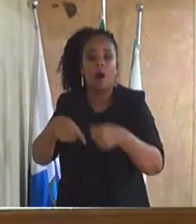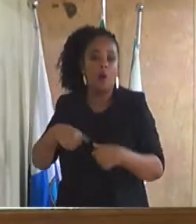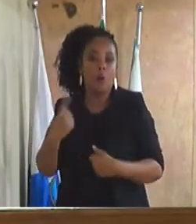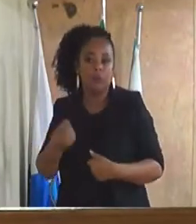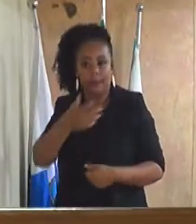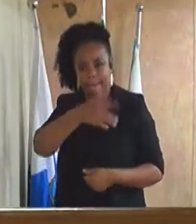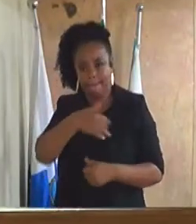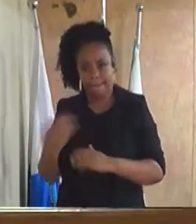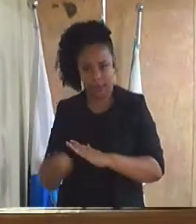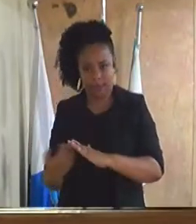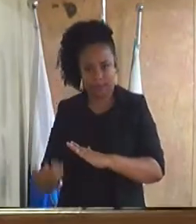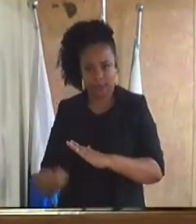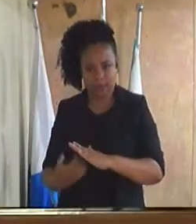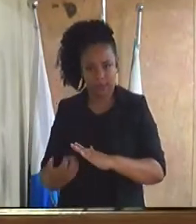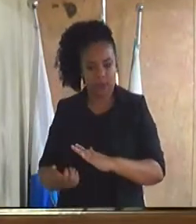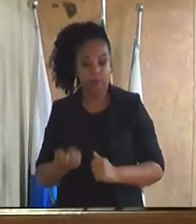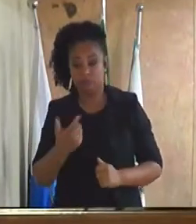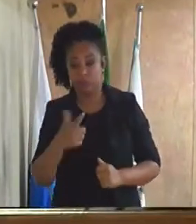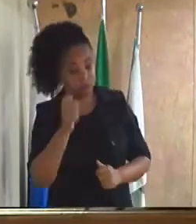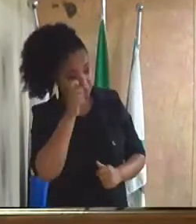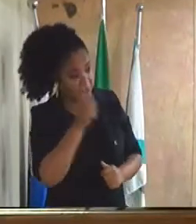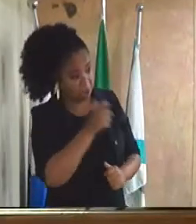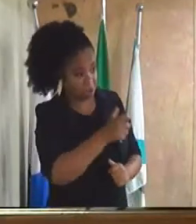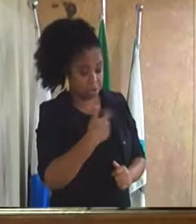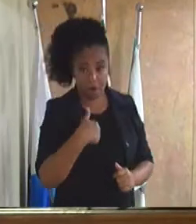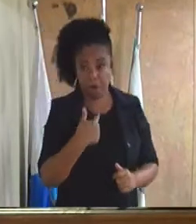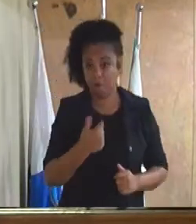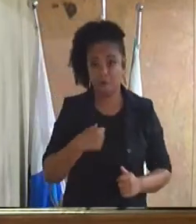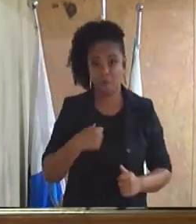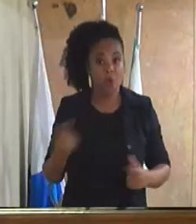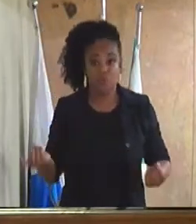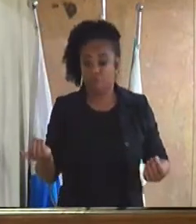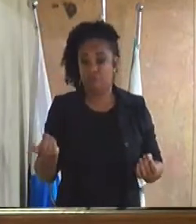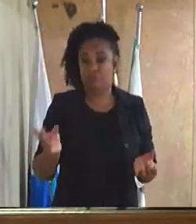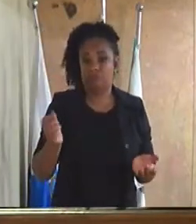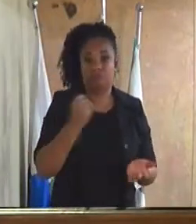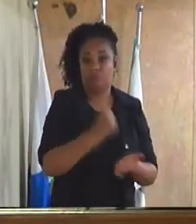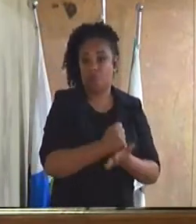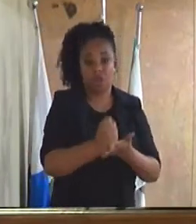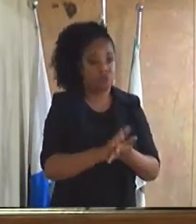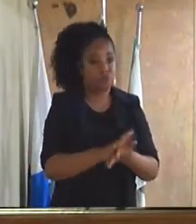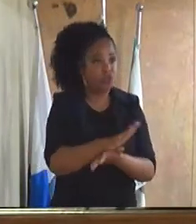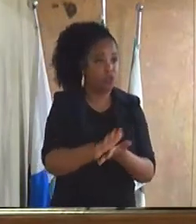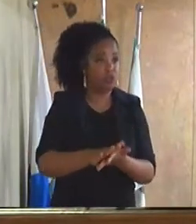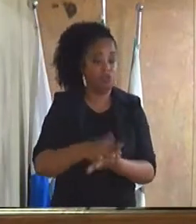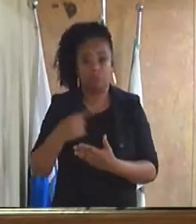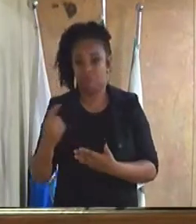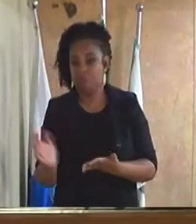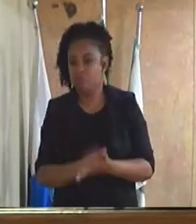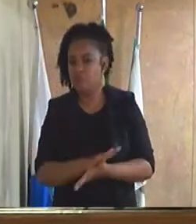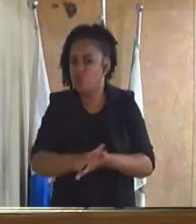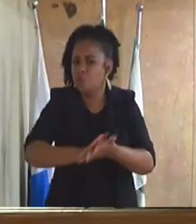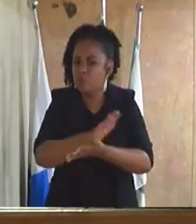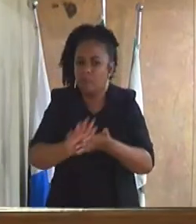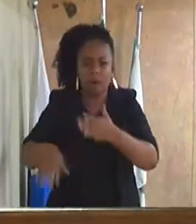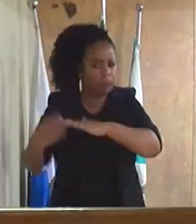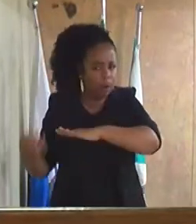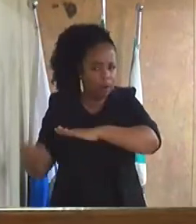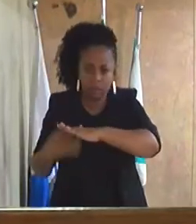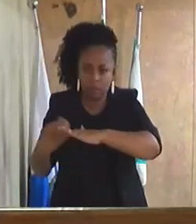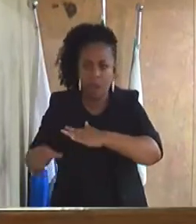nenhum tipo de vínculo com nenhuma empresa. Conheço todos, mas aqui eu cobro como legislador.